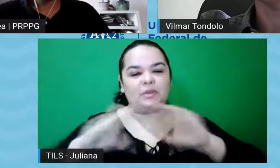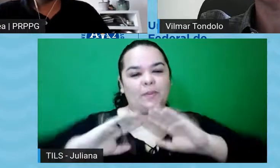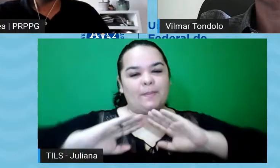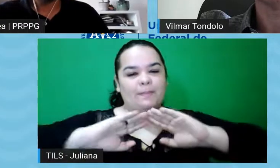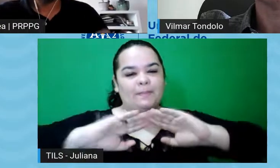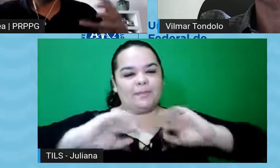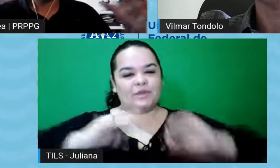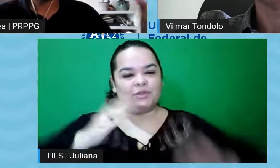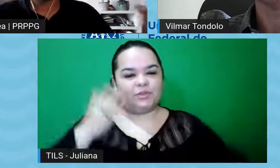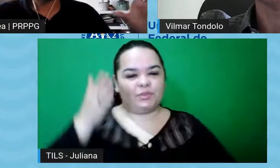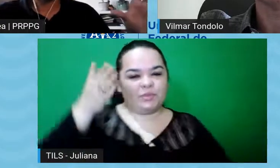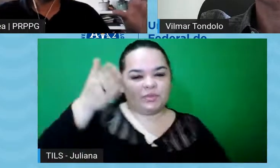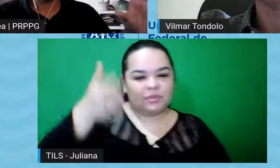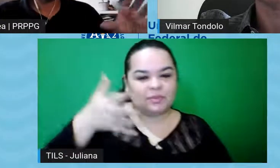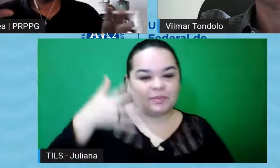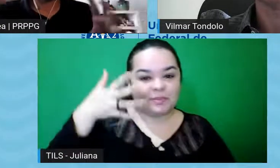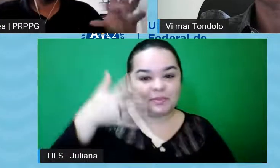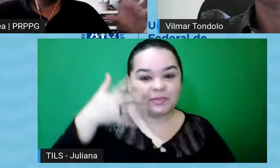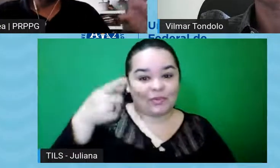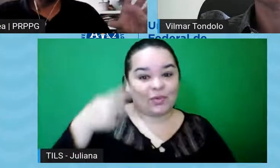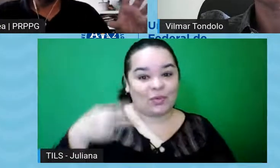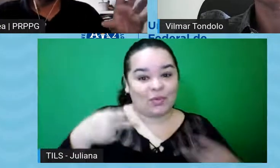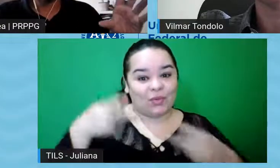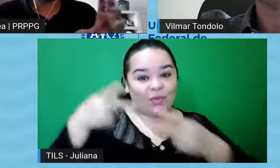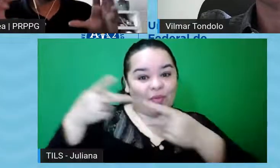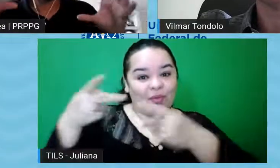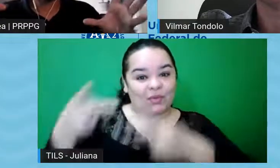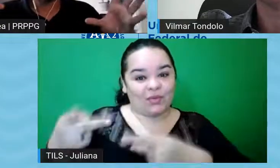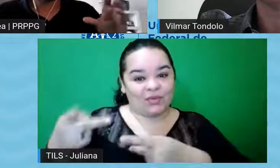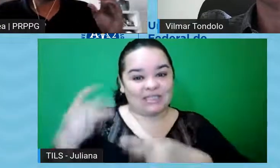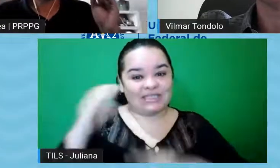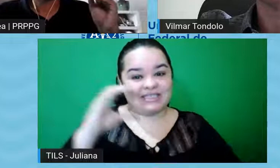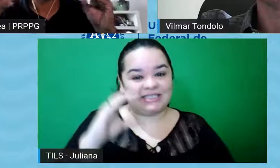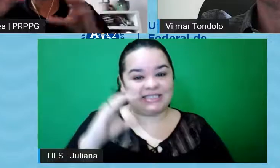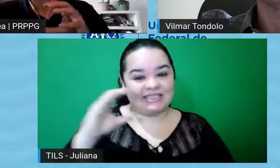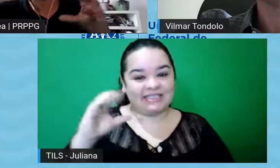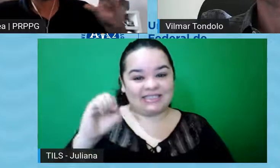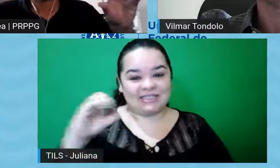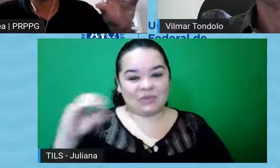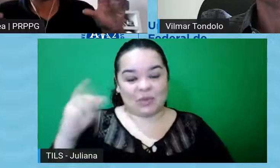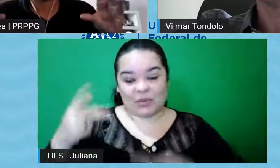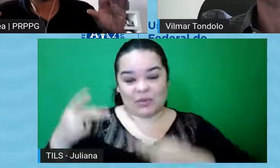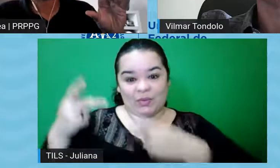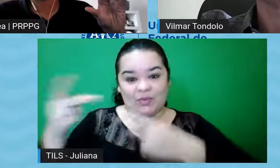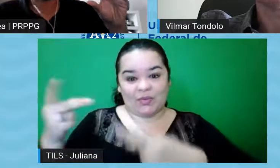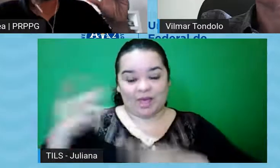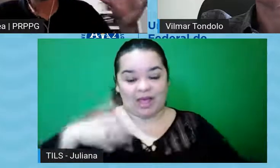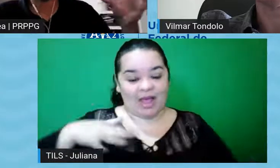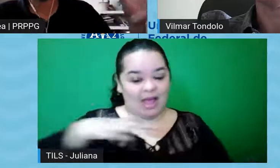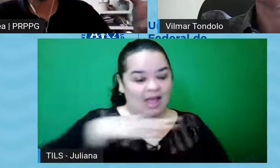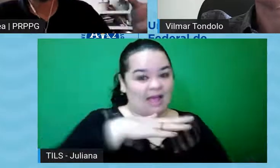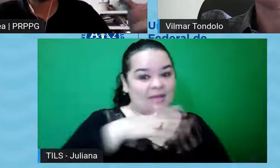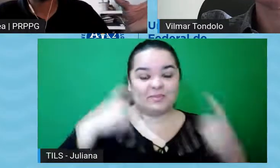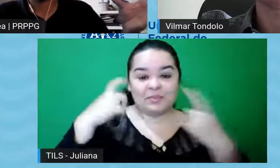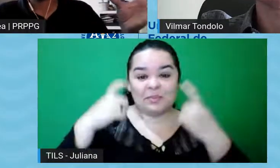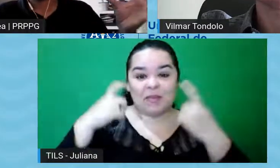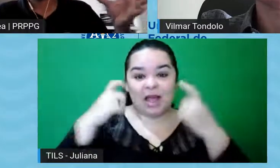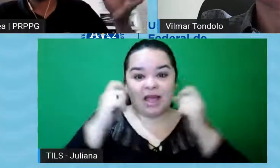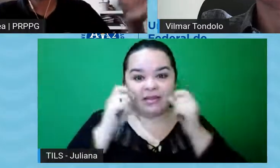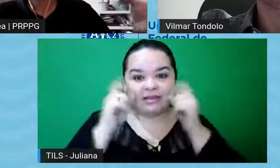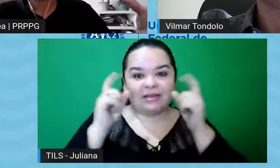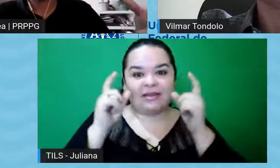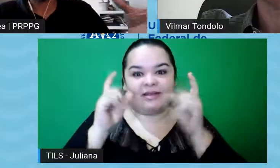depois do convite de vocês, começou, e não tem conexão, mas é que a conexão é que as pessoas das diferentes áreas do conhecimento, elas estão começando a perceber